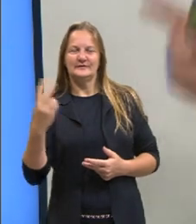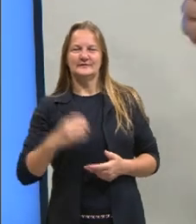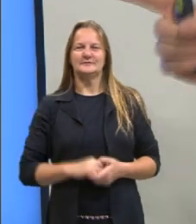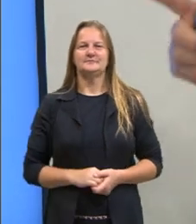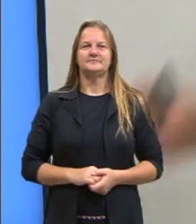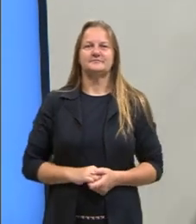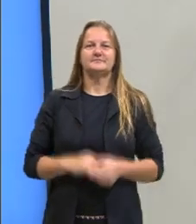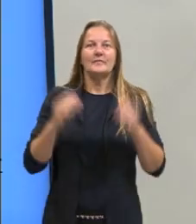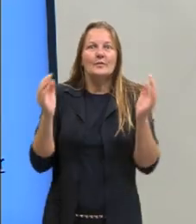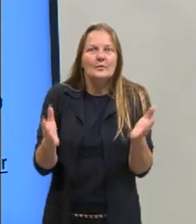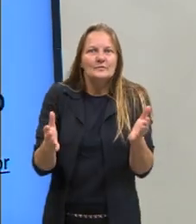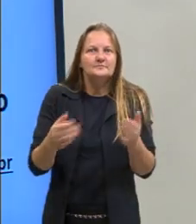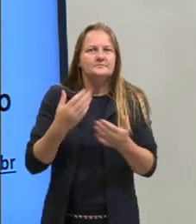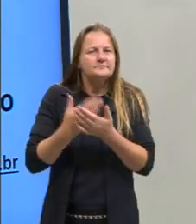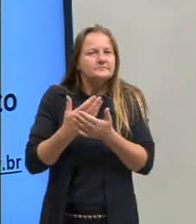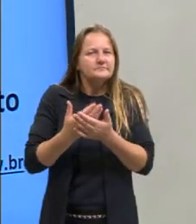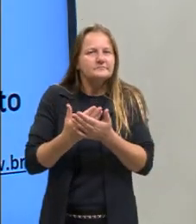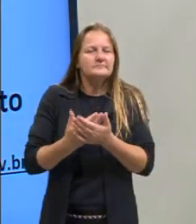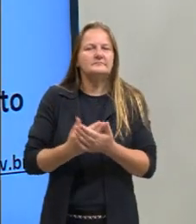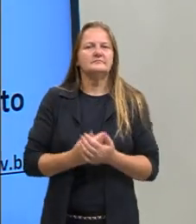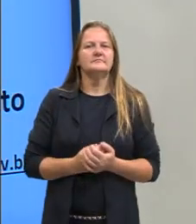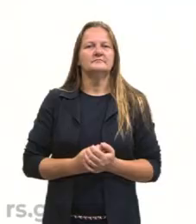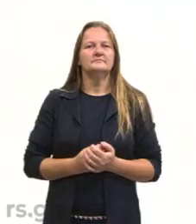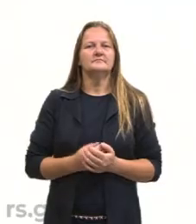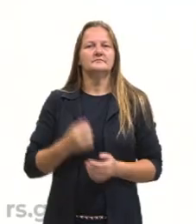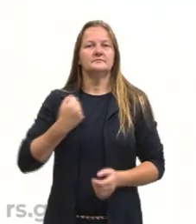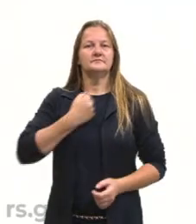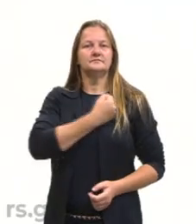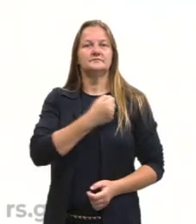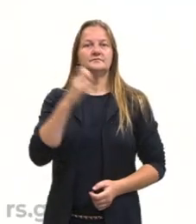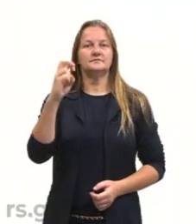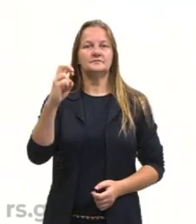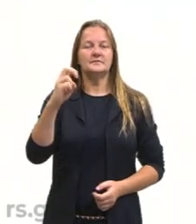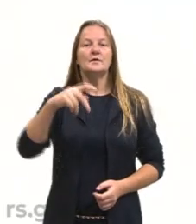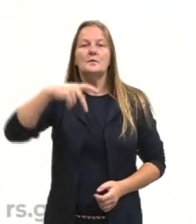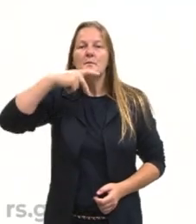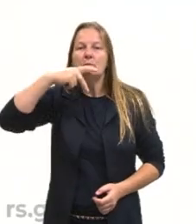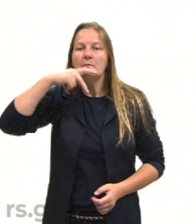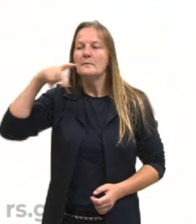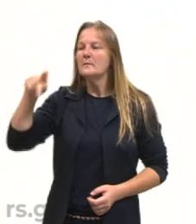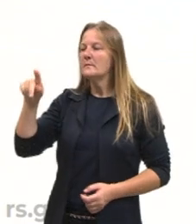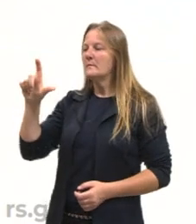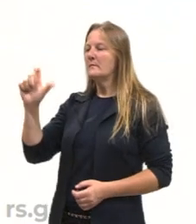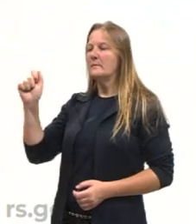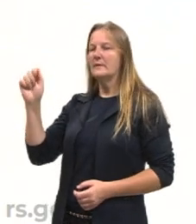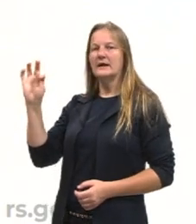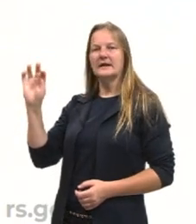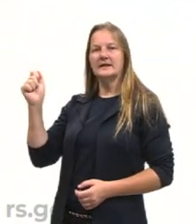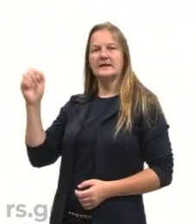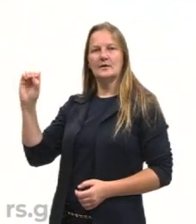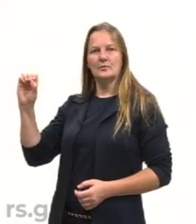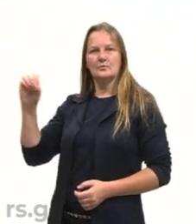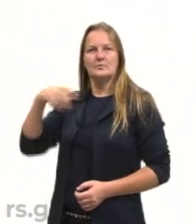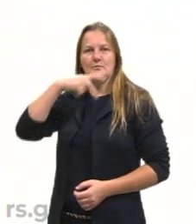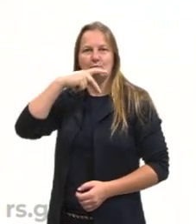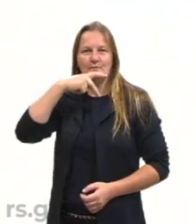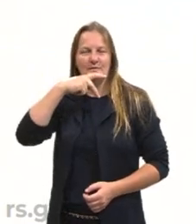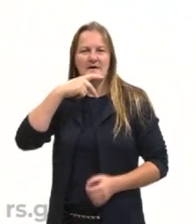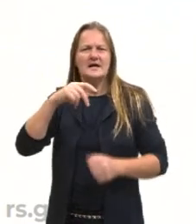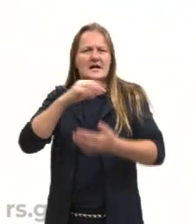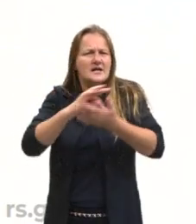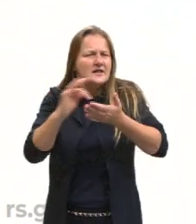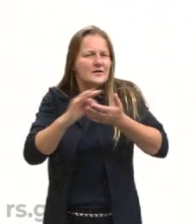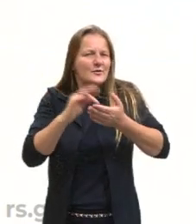então estudar a nossa aula de número 5, Platão e a Teoria do Conhecimento. Uma aula que eu e professor